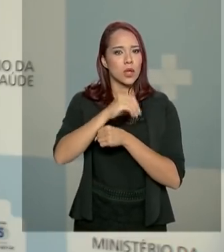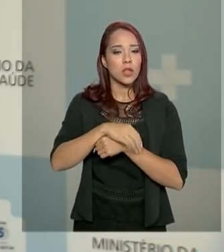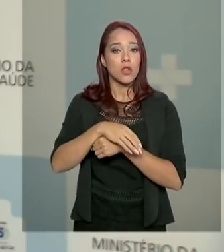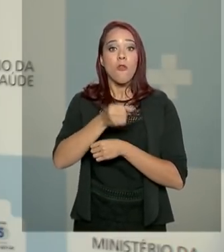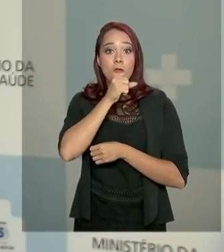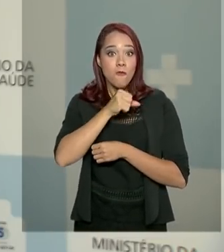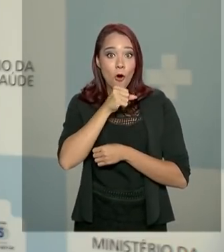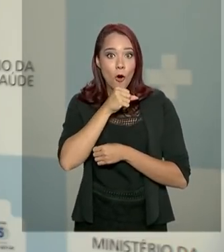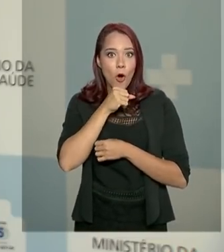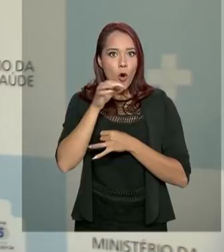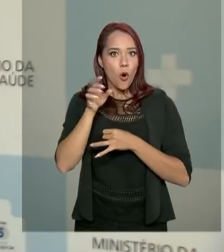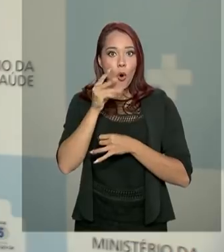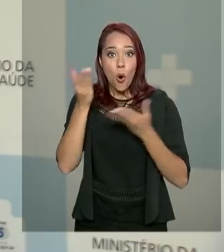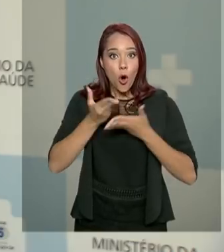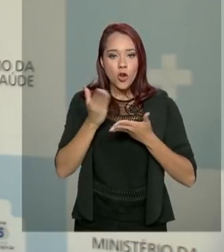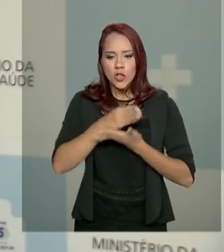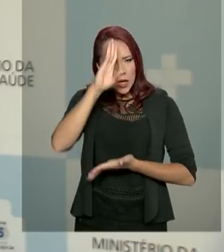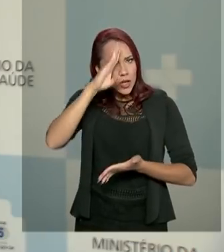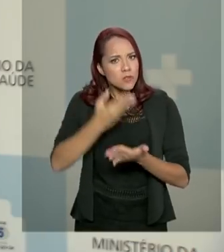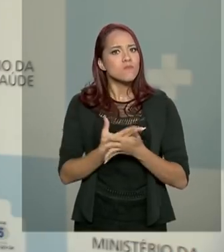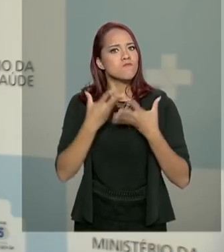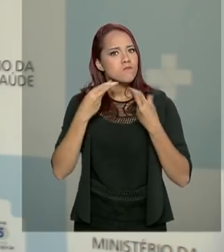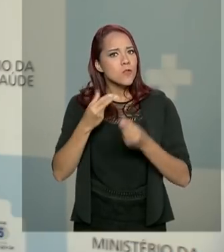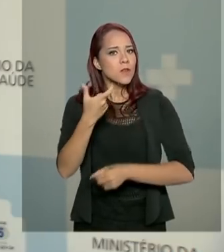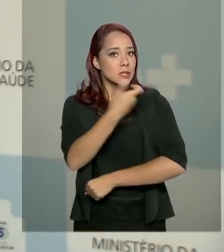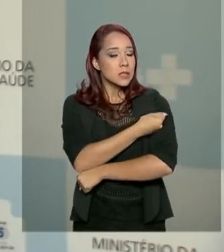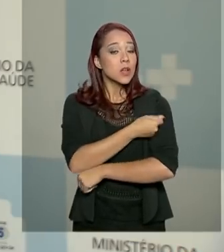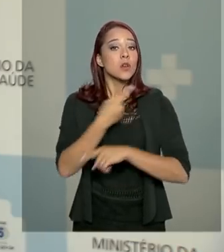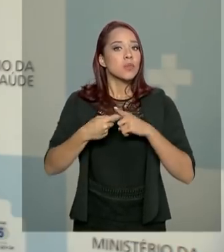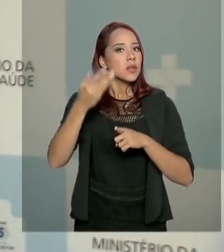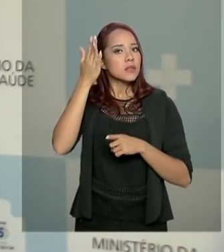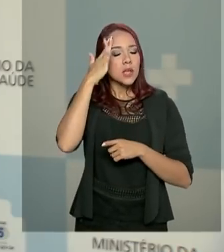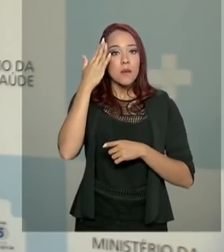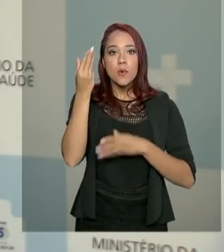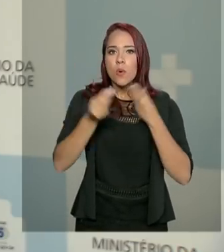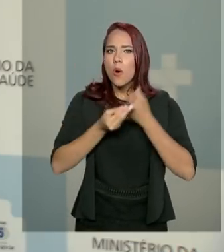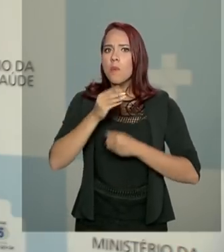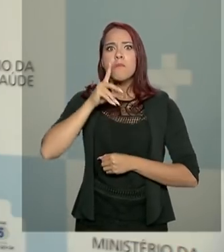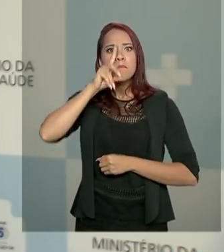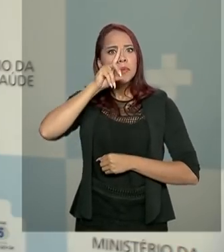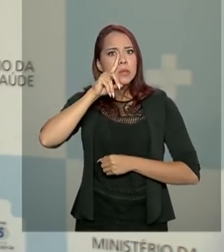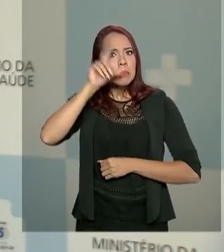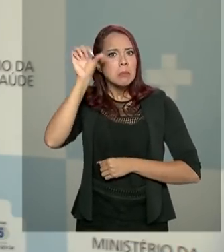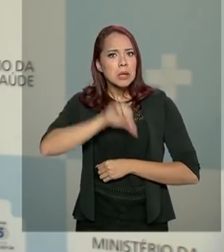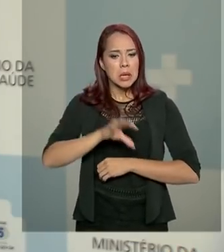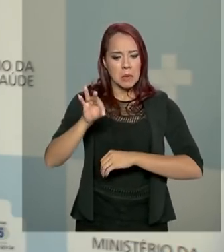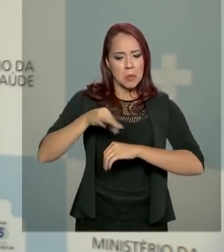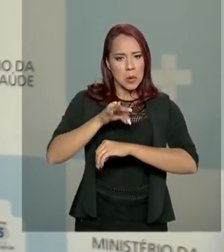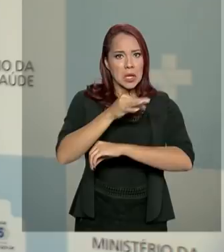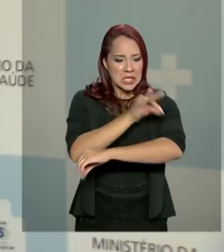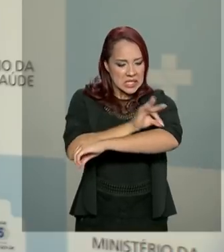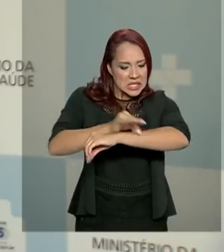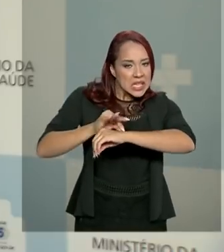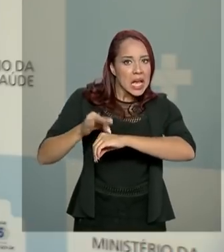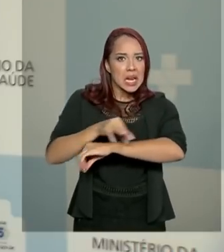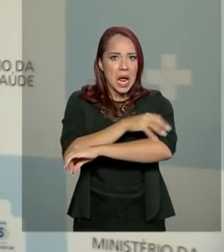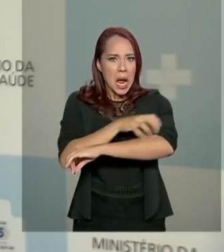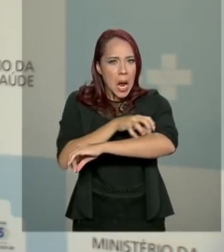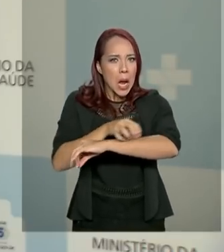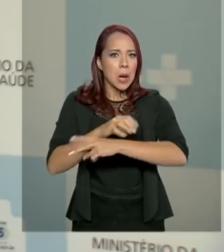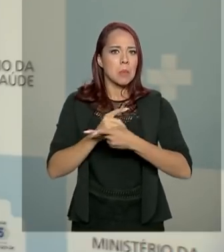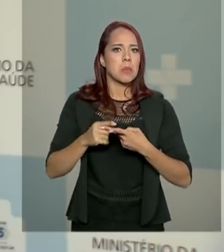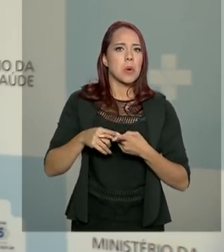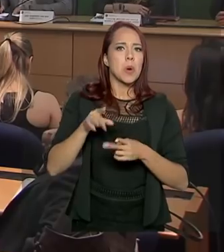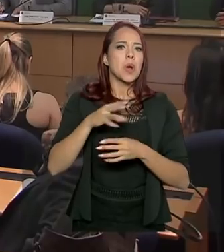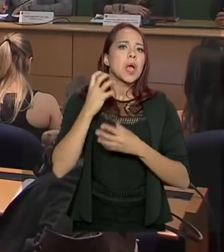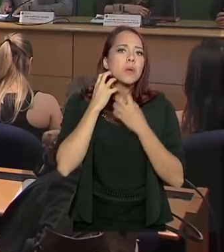apropriaram muito da vacina porque sabiam o drama e a gravidade que é um sarampo, uma cachumba, que às vezes, quando complica,